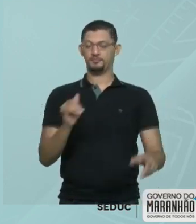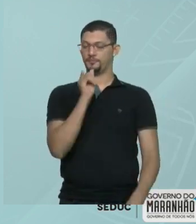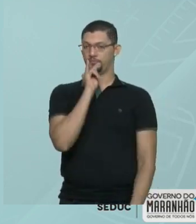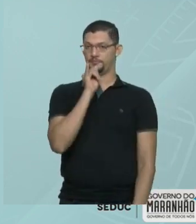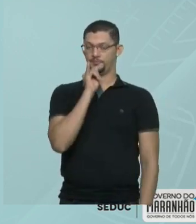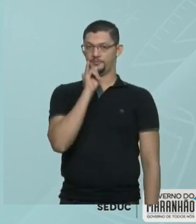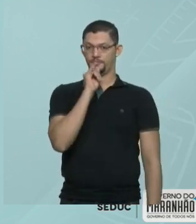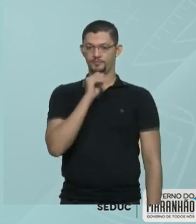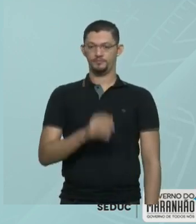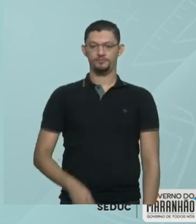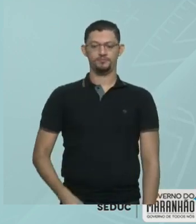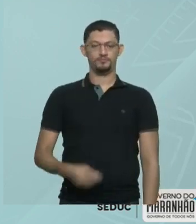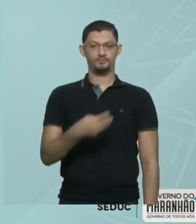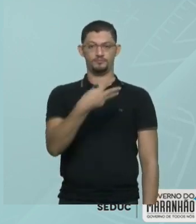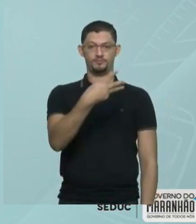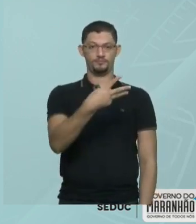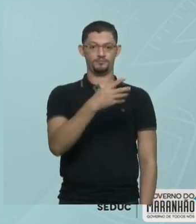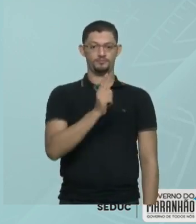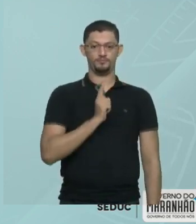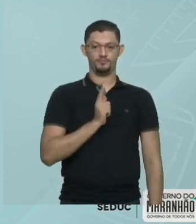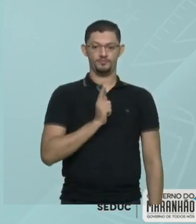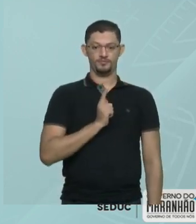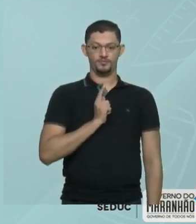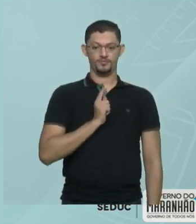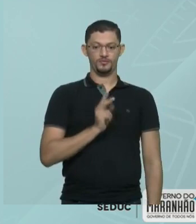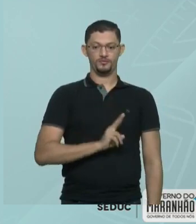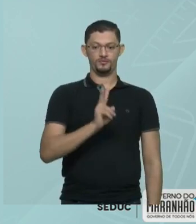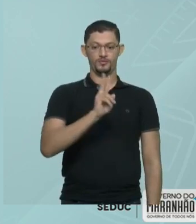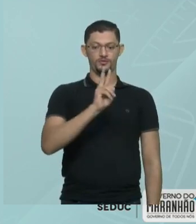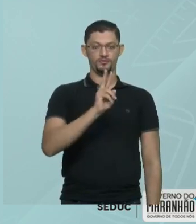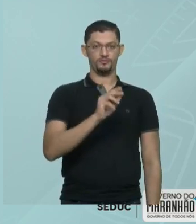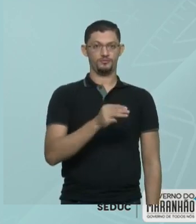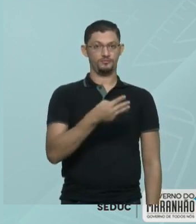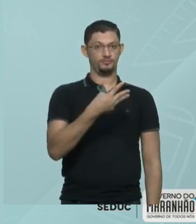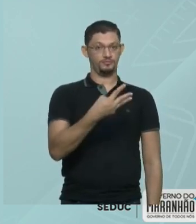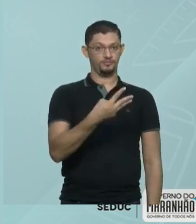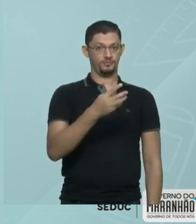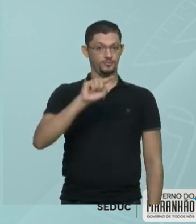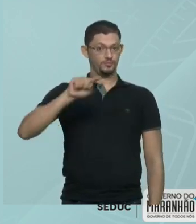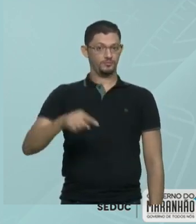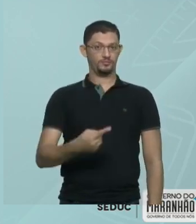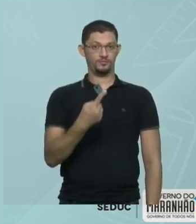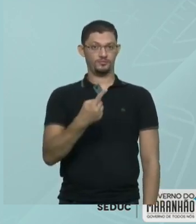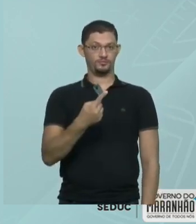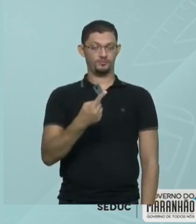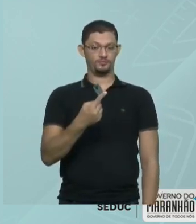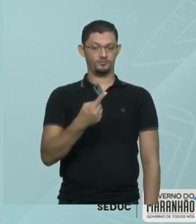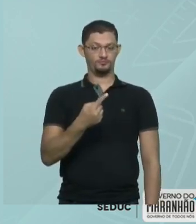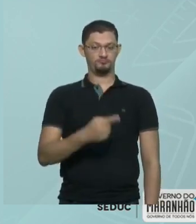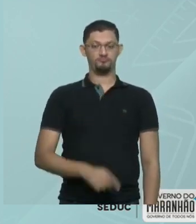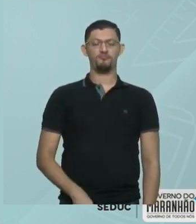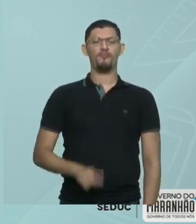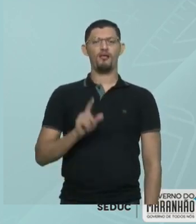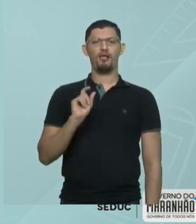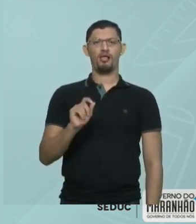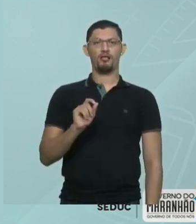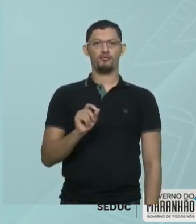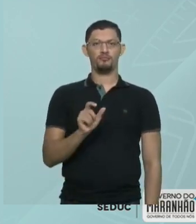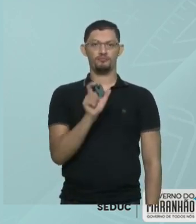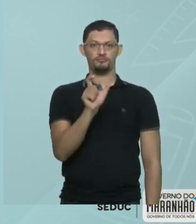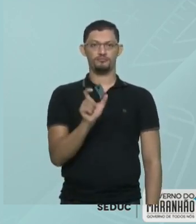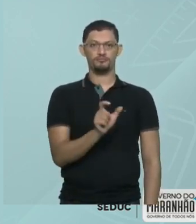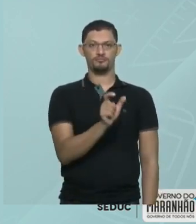exemplo, esse primeiro 3, eu tenho o seu valor posicional 3.000. O valor posicional, você